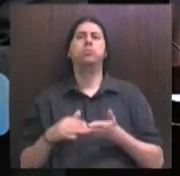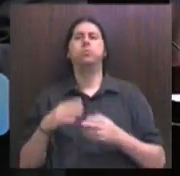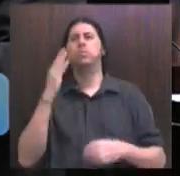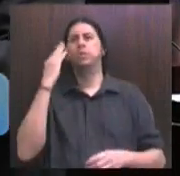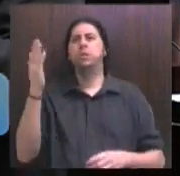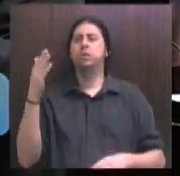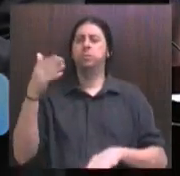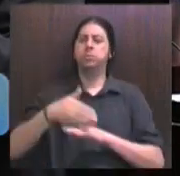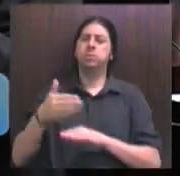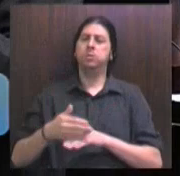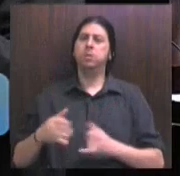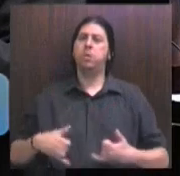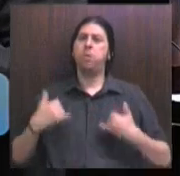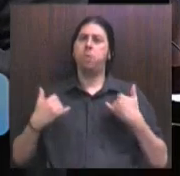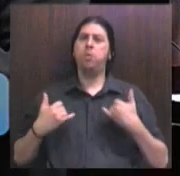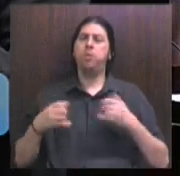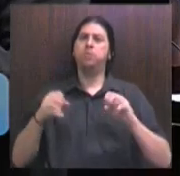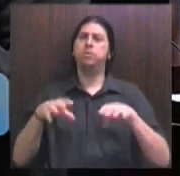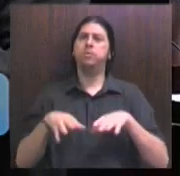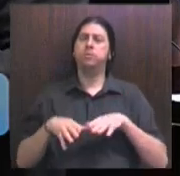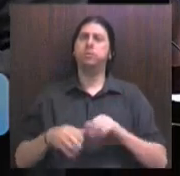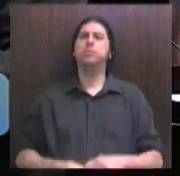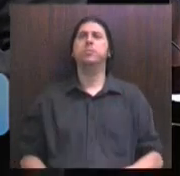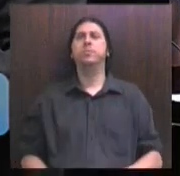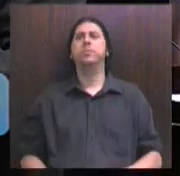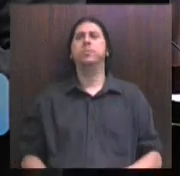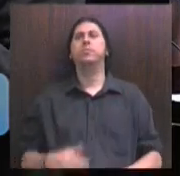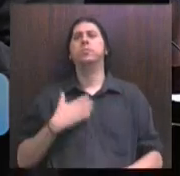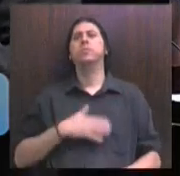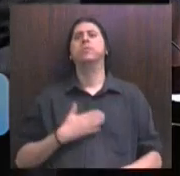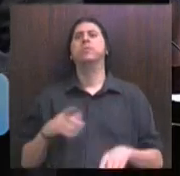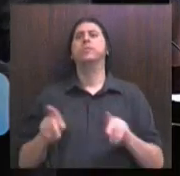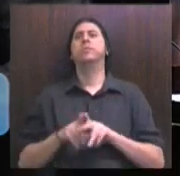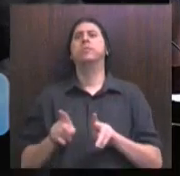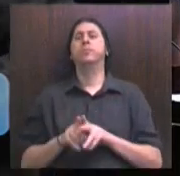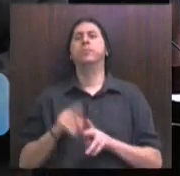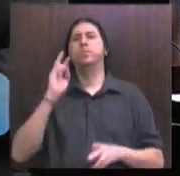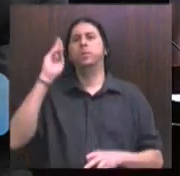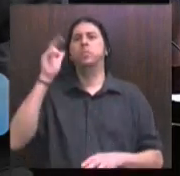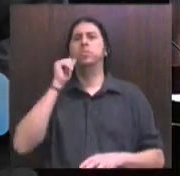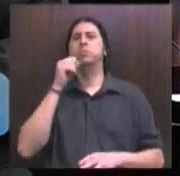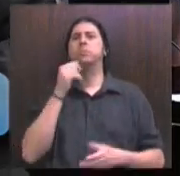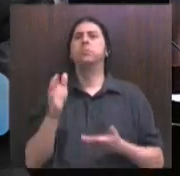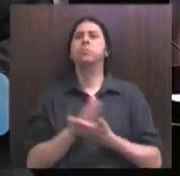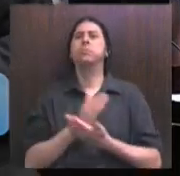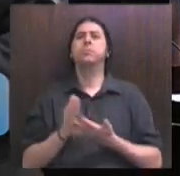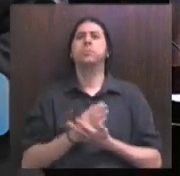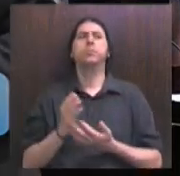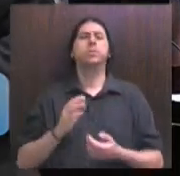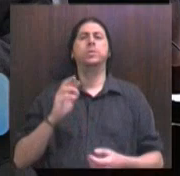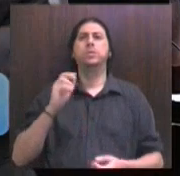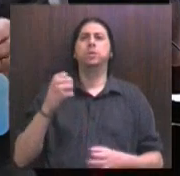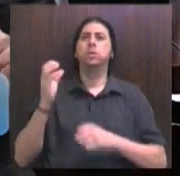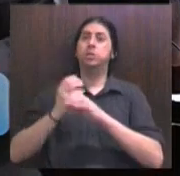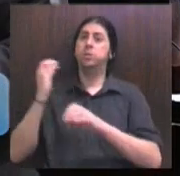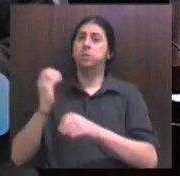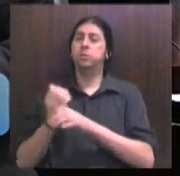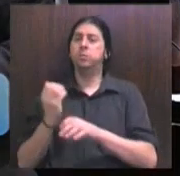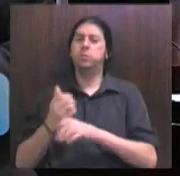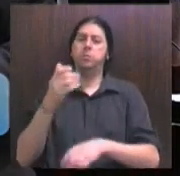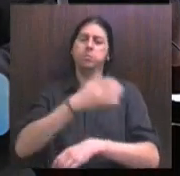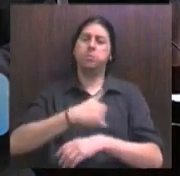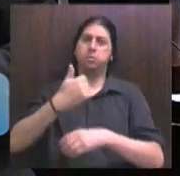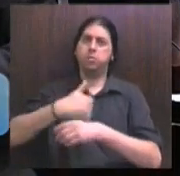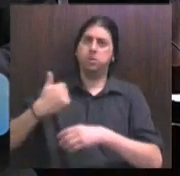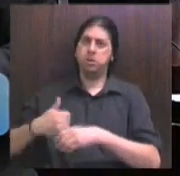presença, é uma honra tê-lo aqui na casa. Saudar senhores e senhoras engenheiros, engenheiras, profissionais